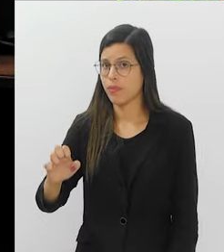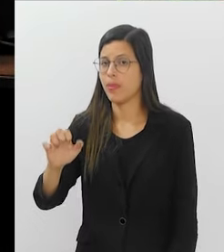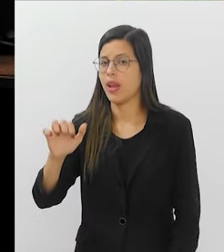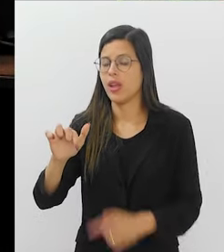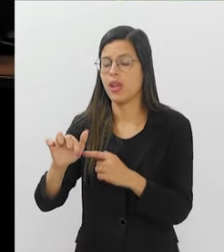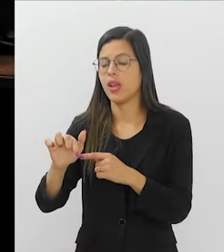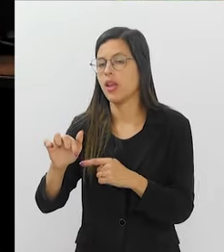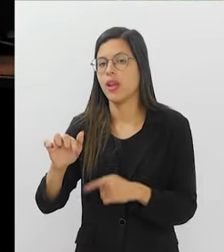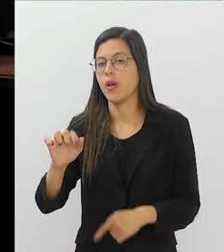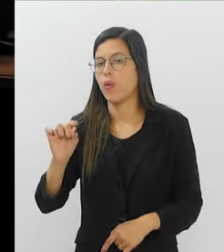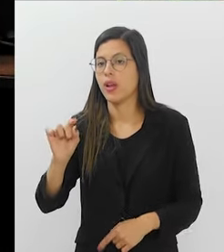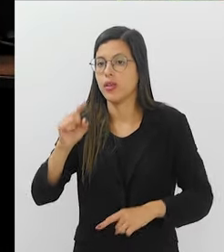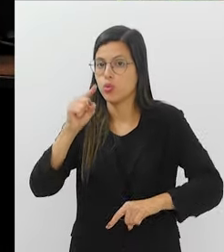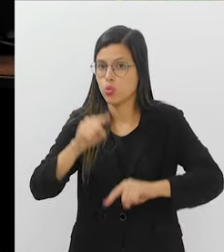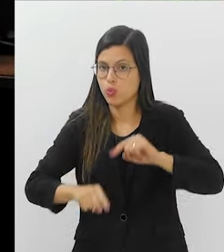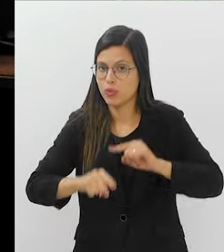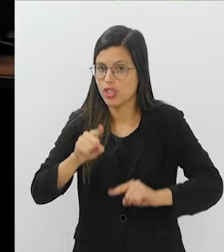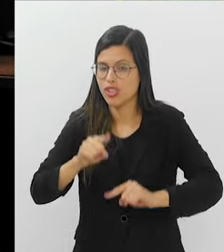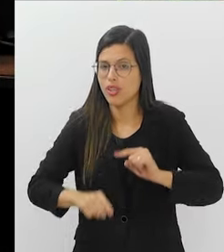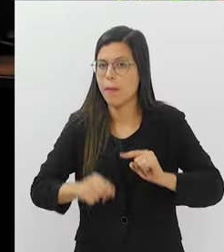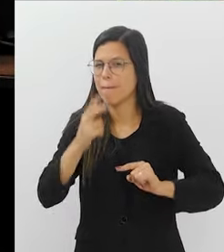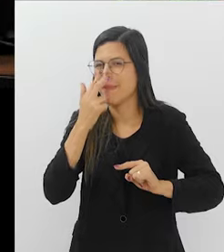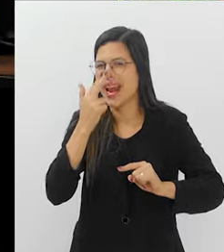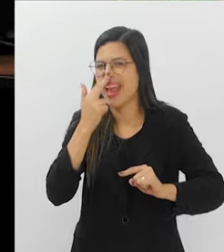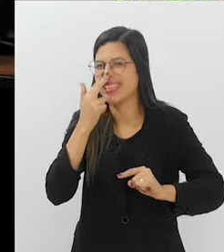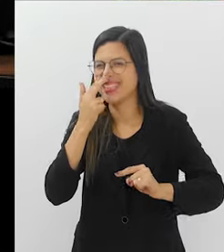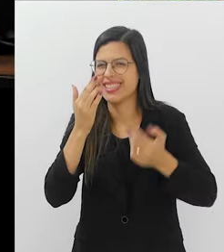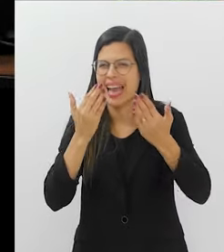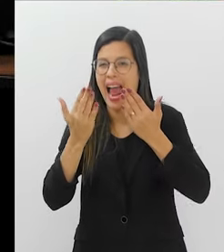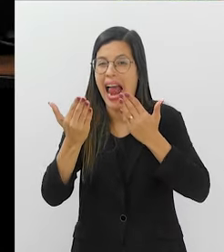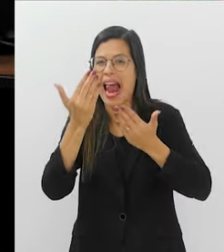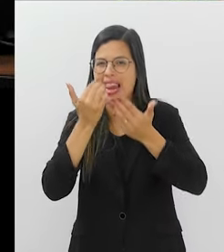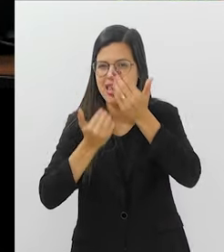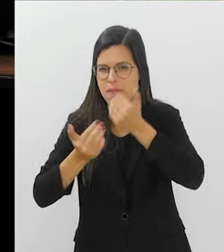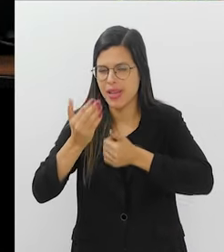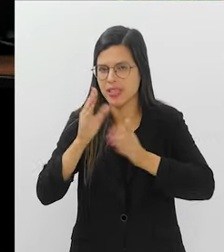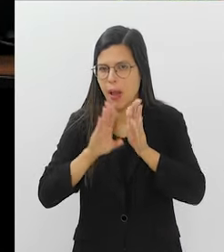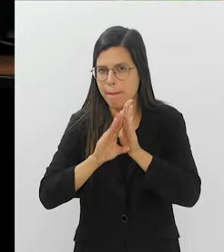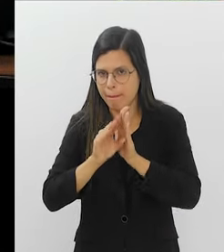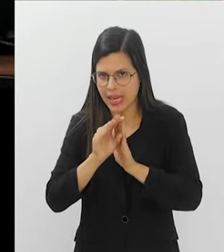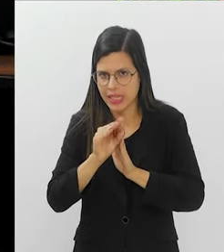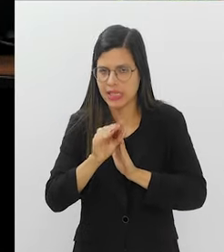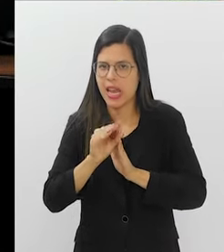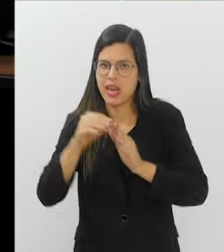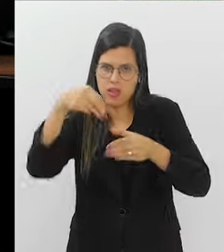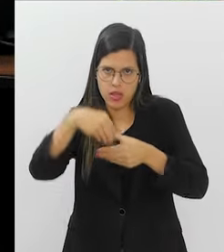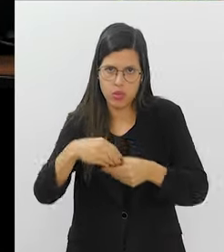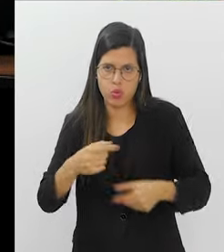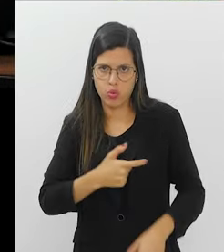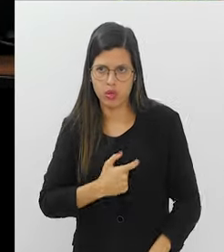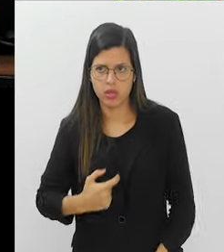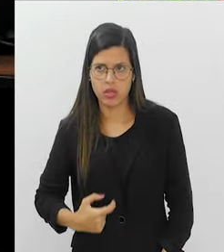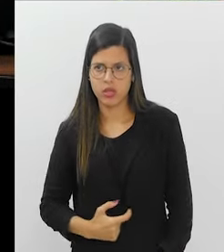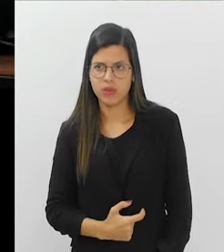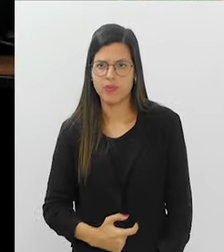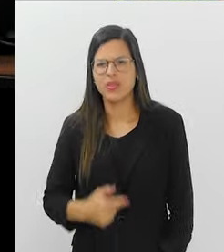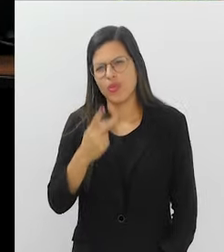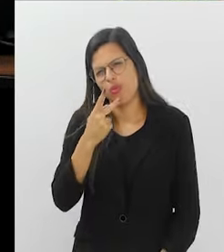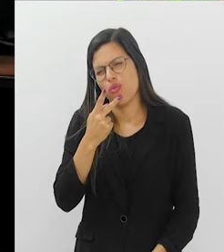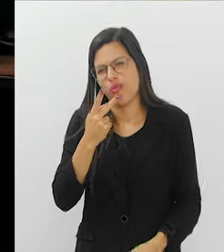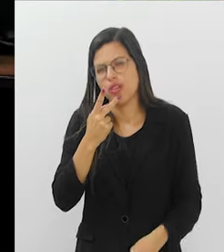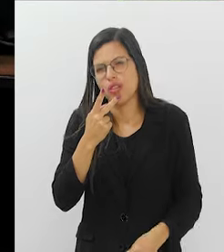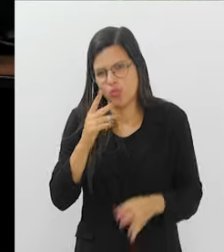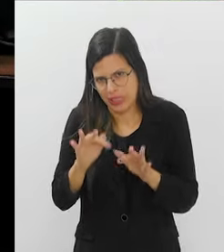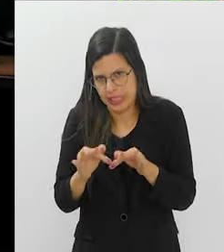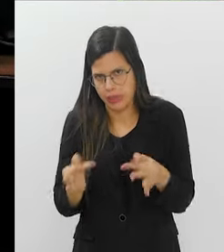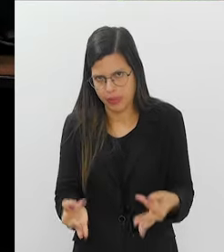substâncias que vão alimentar, digamos assim, as nossas bactérias intestinais. Eu estou